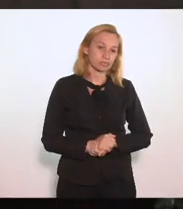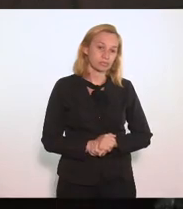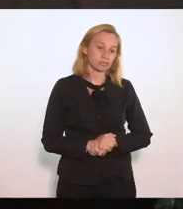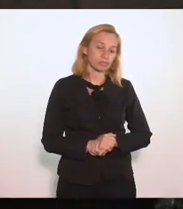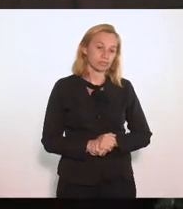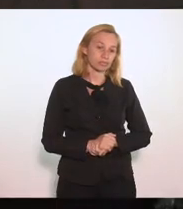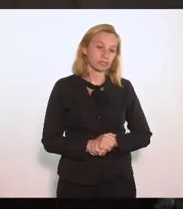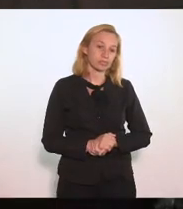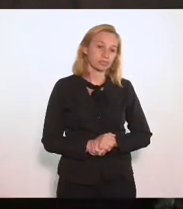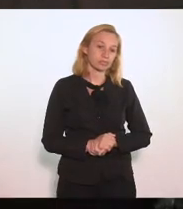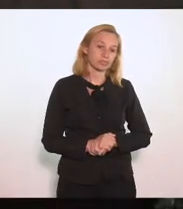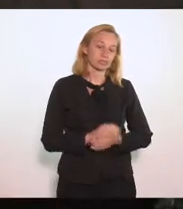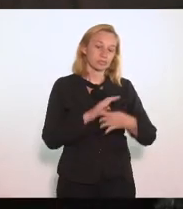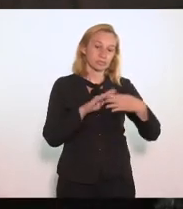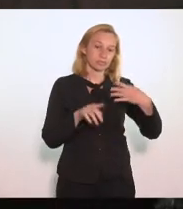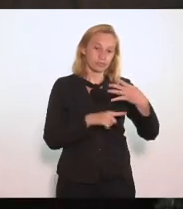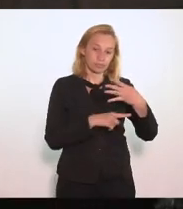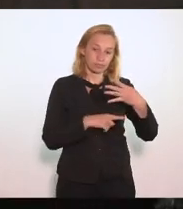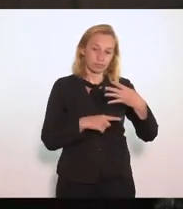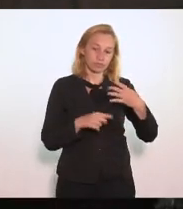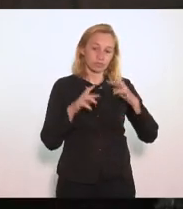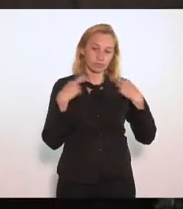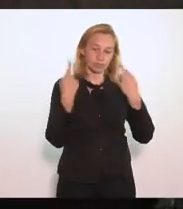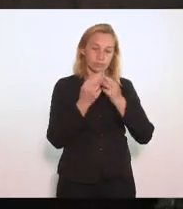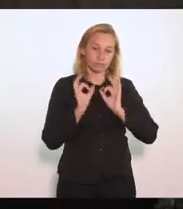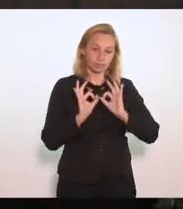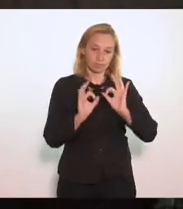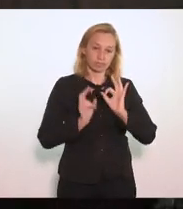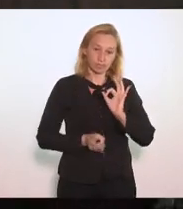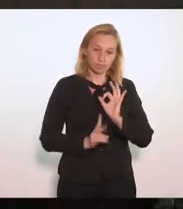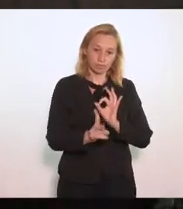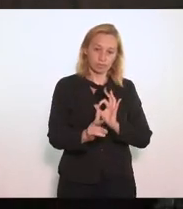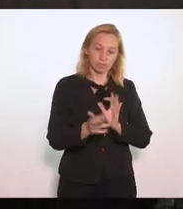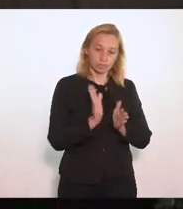Sessões plenárias Consecutivas Com ordens Do dia